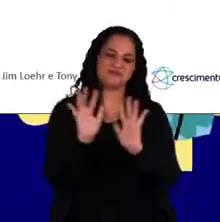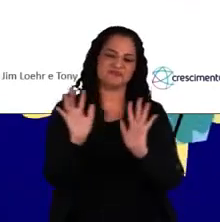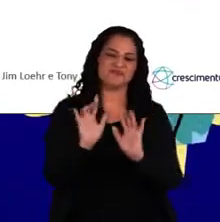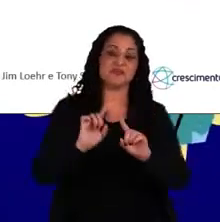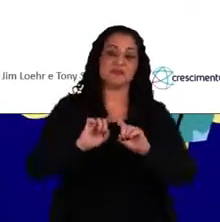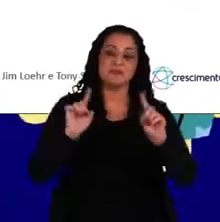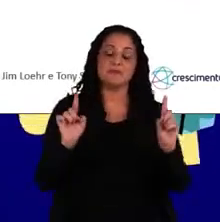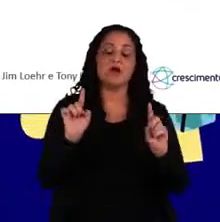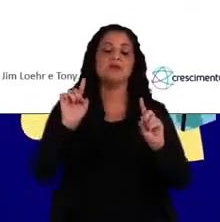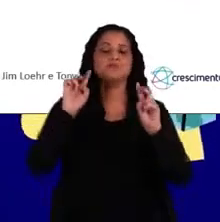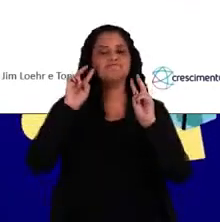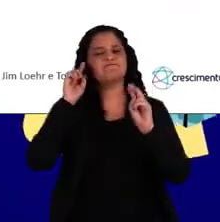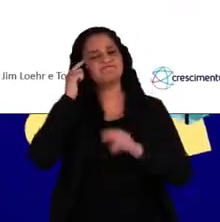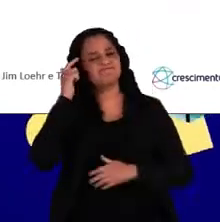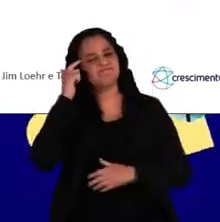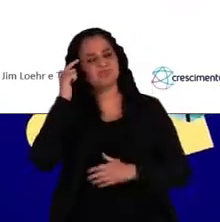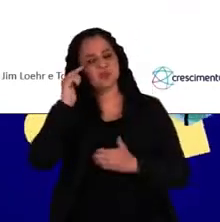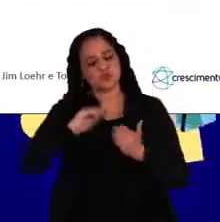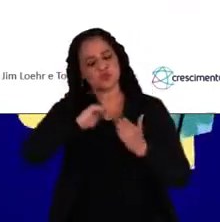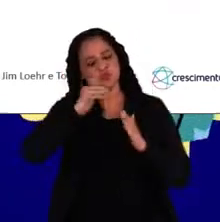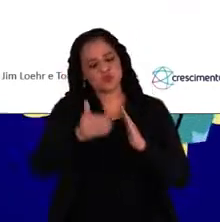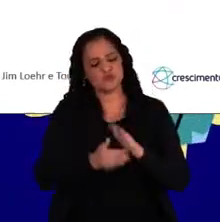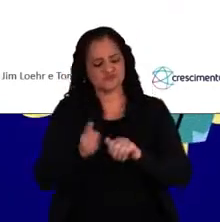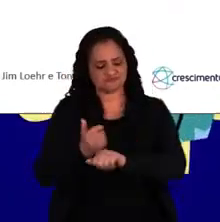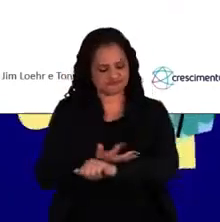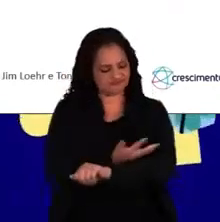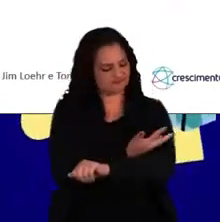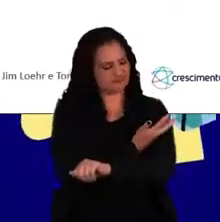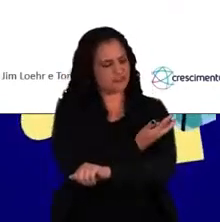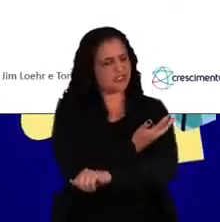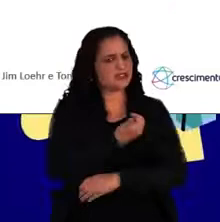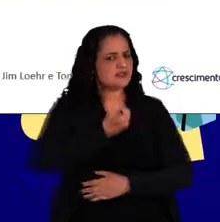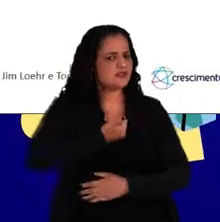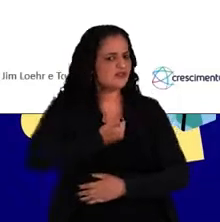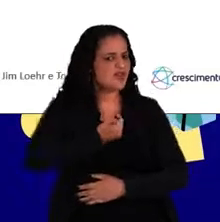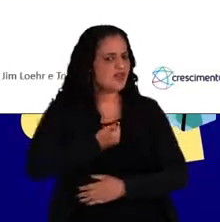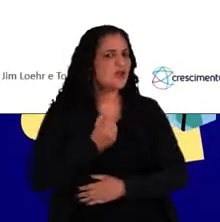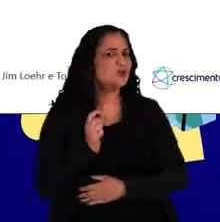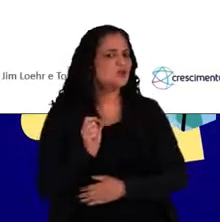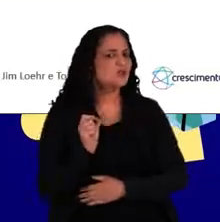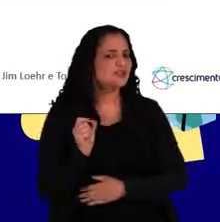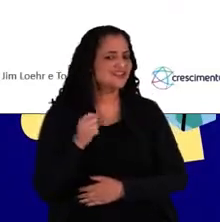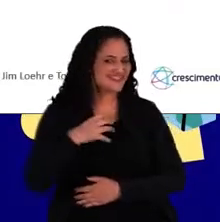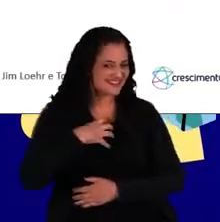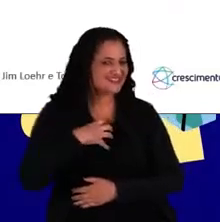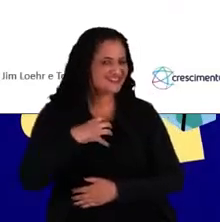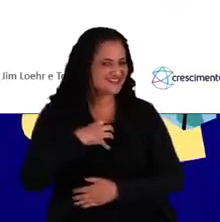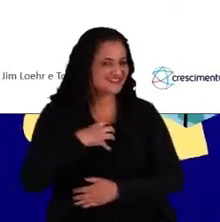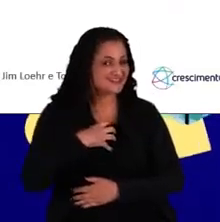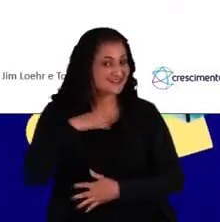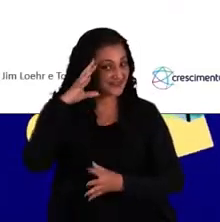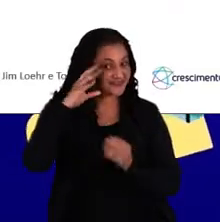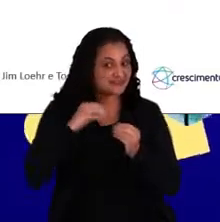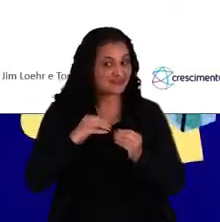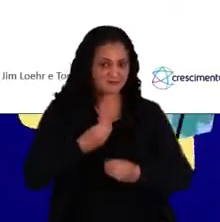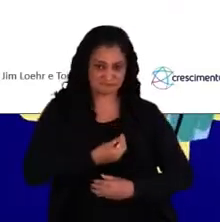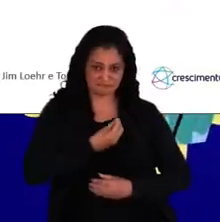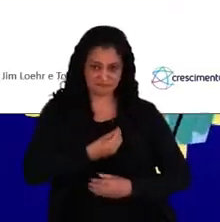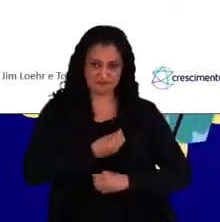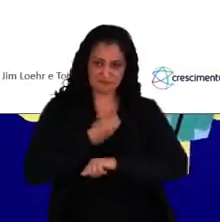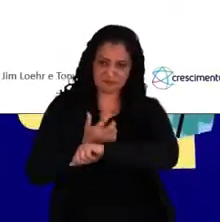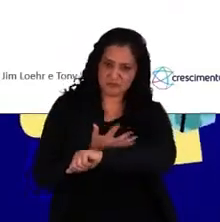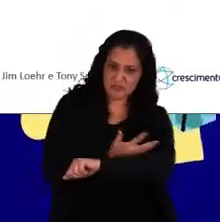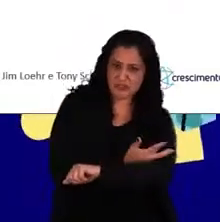mas sim olharmos para todas as emoções como grandes mensageiras. Então, se eu tenho vivenciado